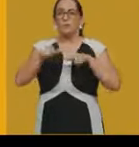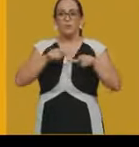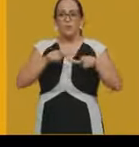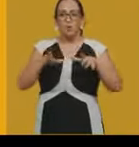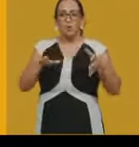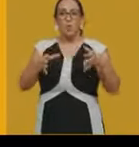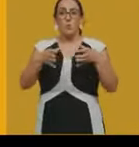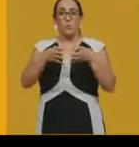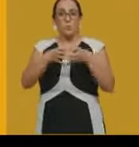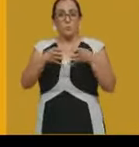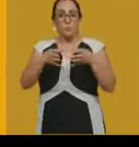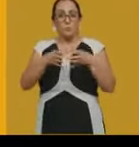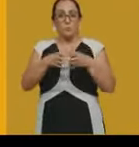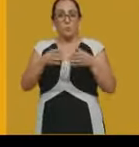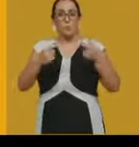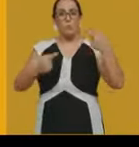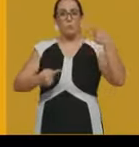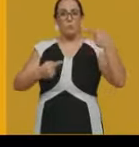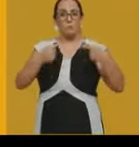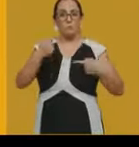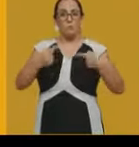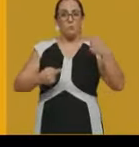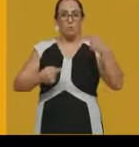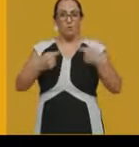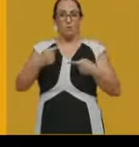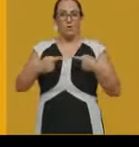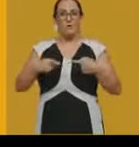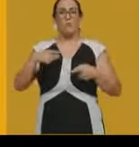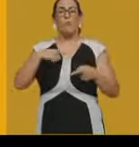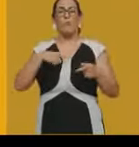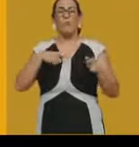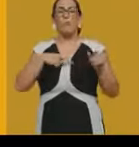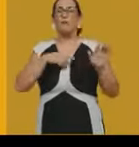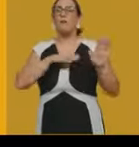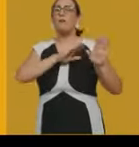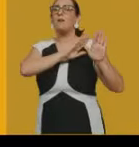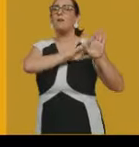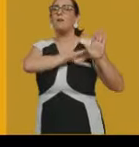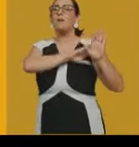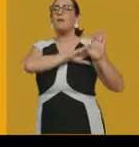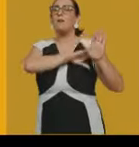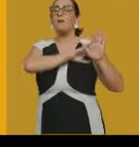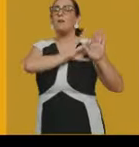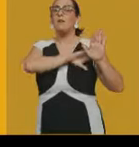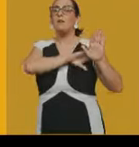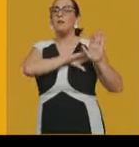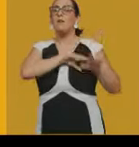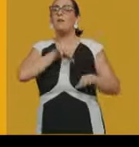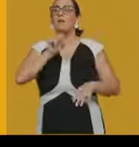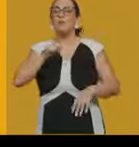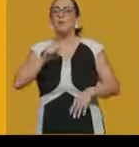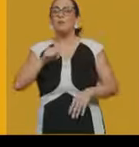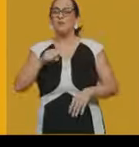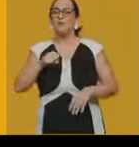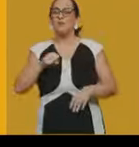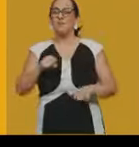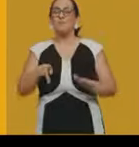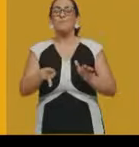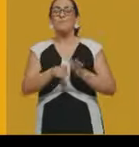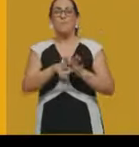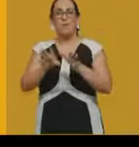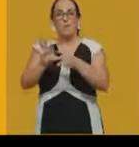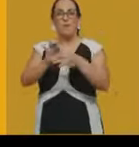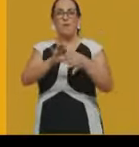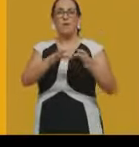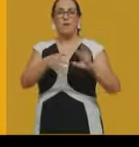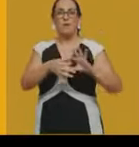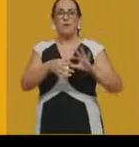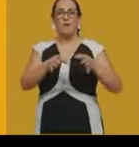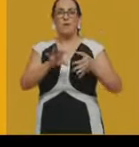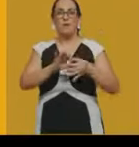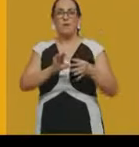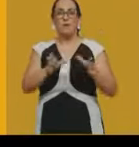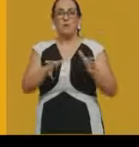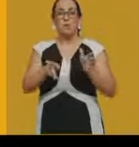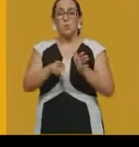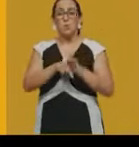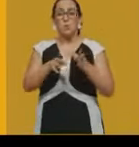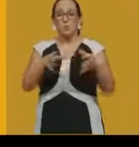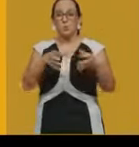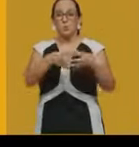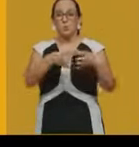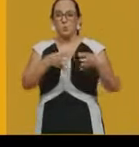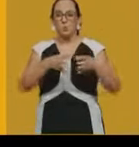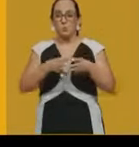político ideológico, por isso esse sindicalismo, ele está muito associado com os partidos políticos, né, como eu falei inicialmente,